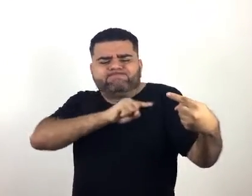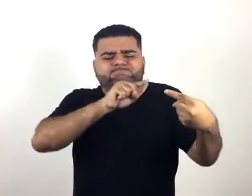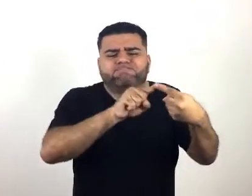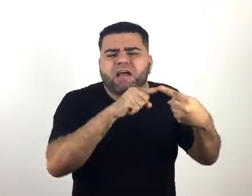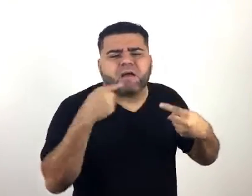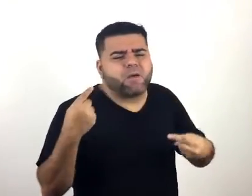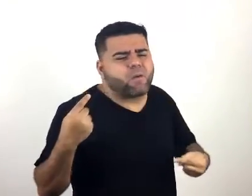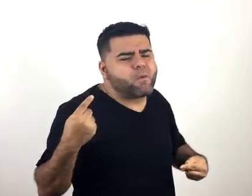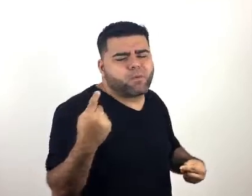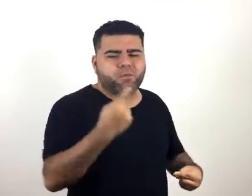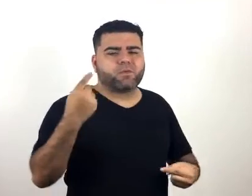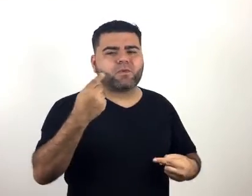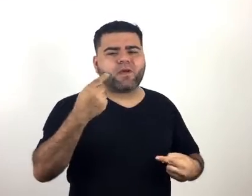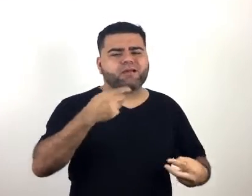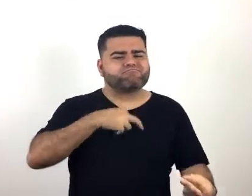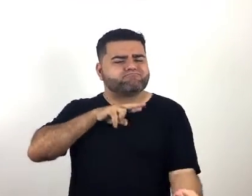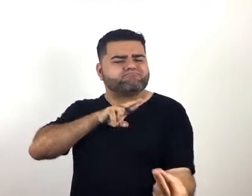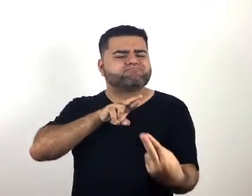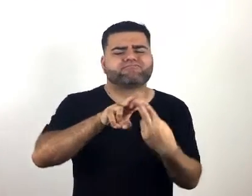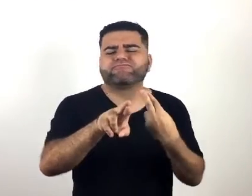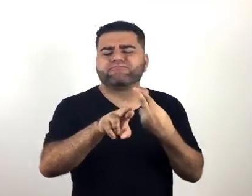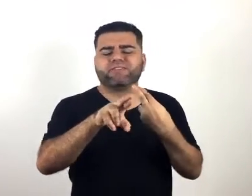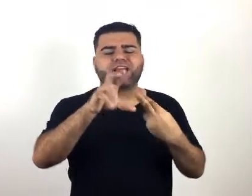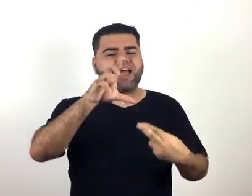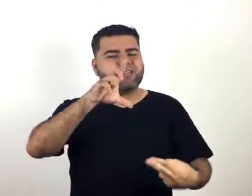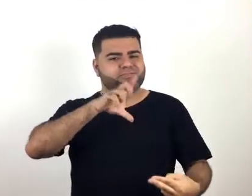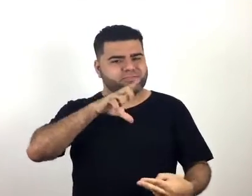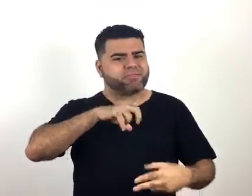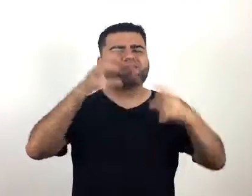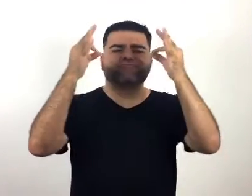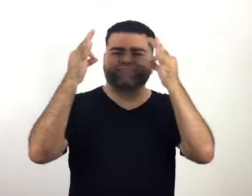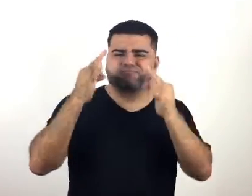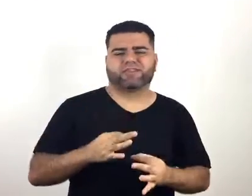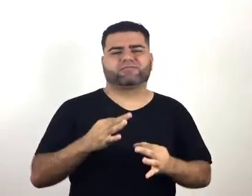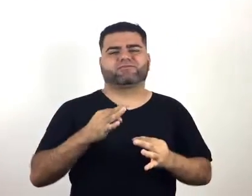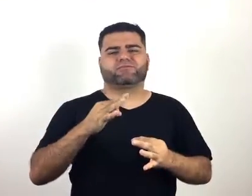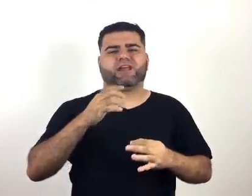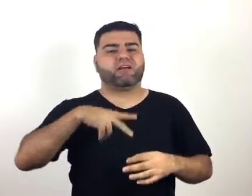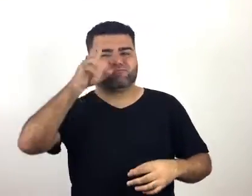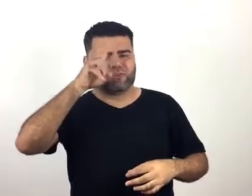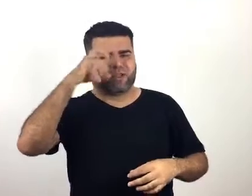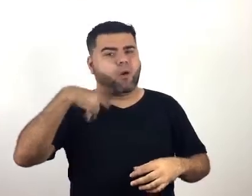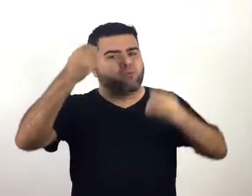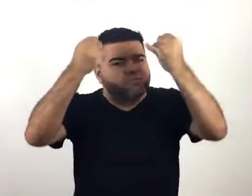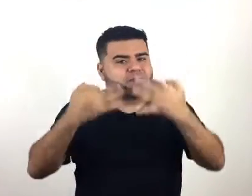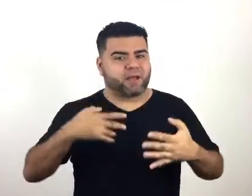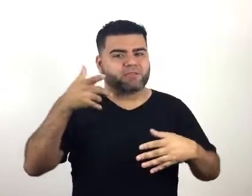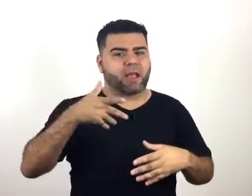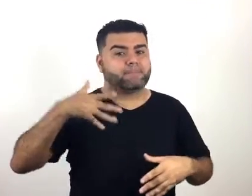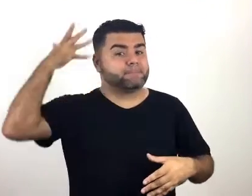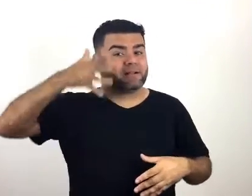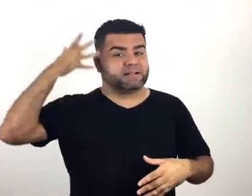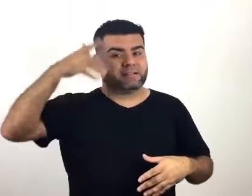comum, melhorem as suas relações interpessoais, eu tenho certeza que a história que eu tenho para apresentar para vocês, na